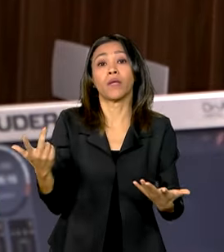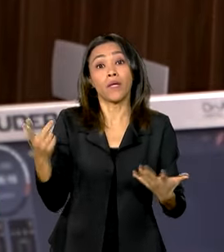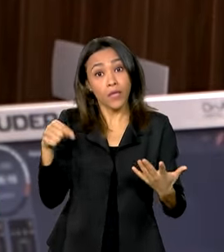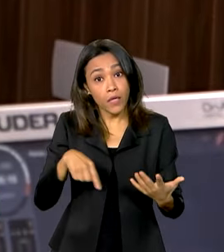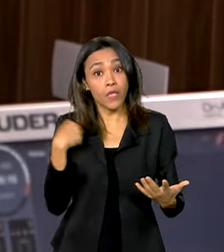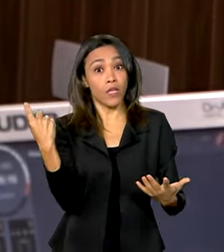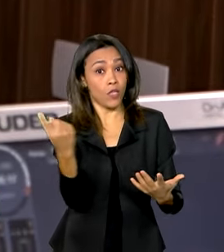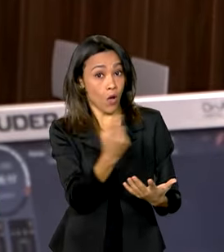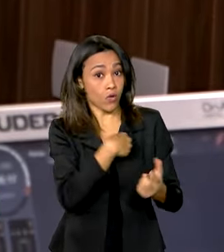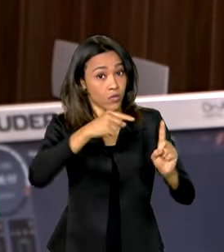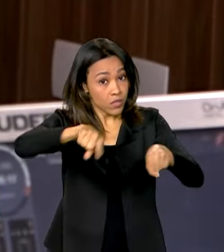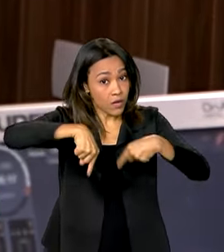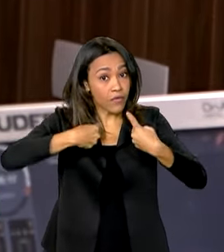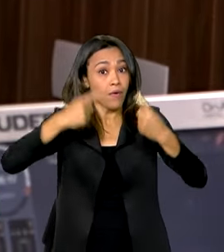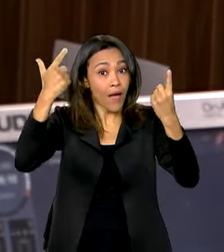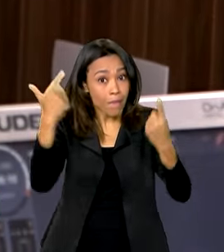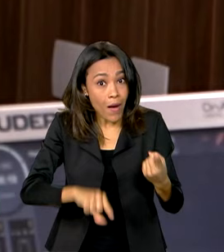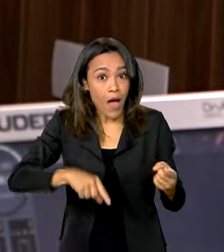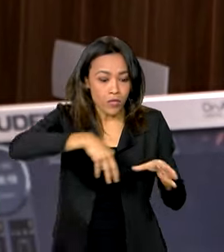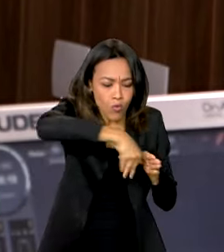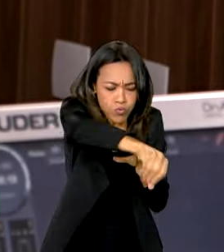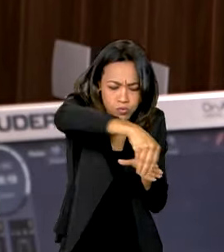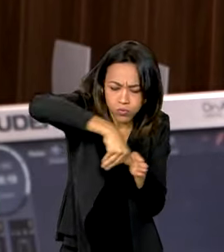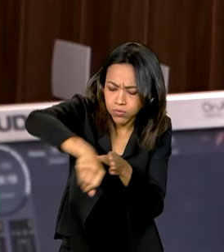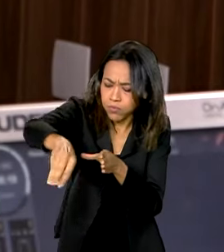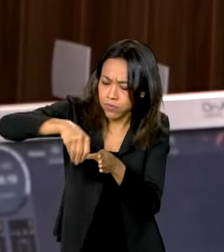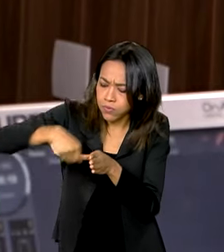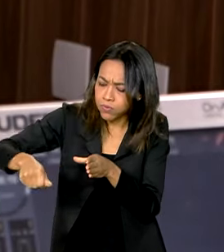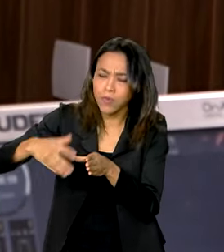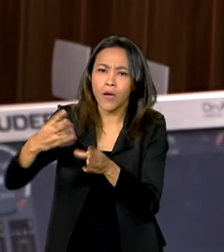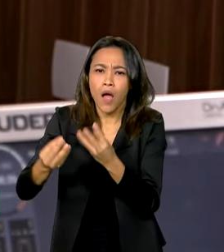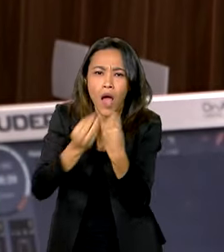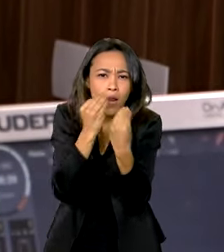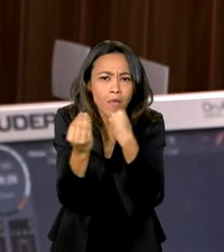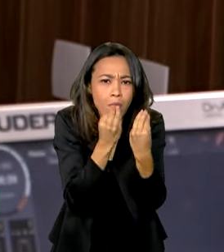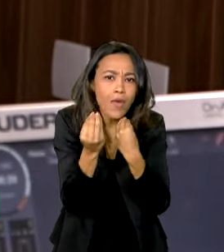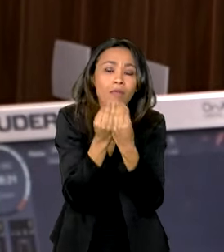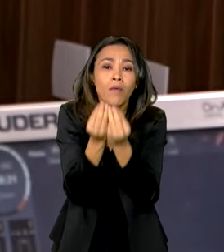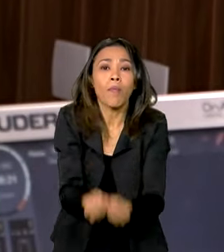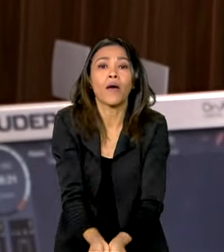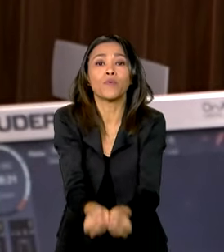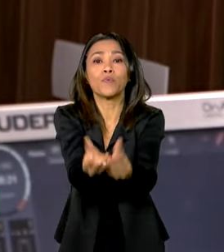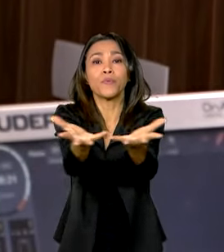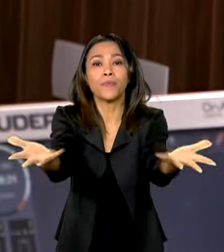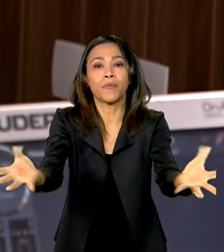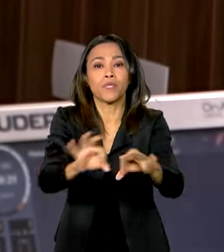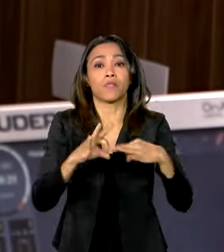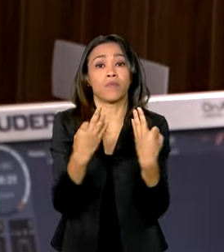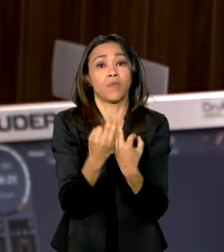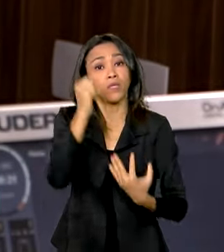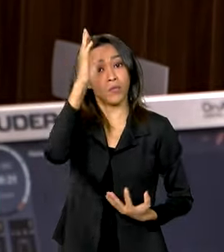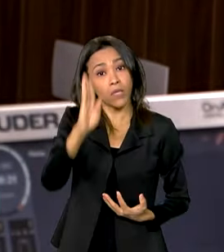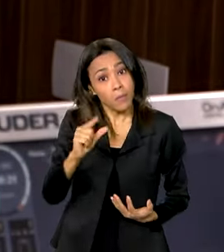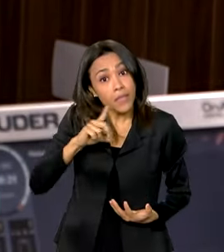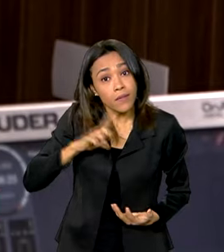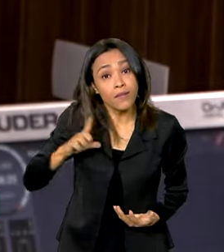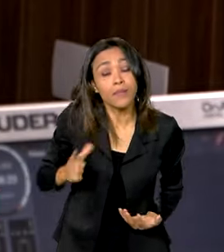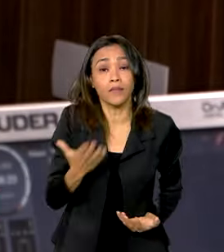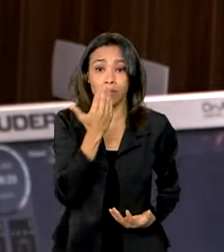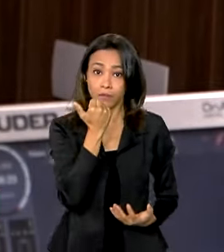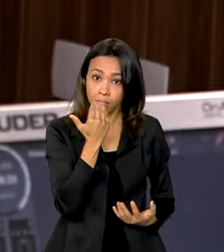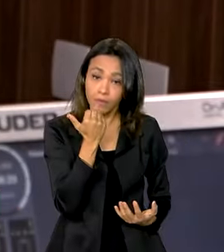alimentos para alimentar suficientemente as famílias brasileiras, para que tenha comida